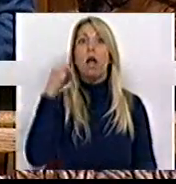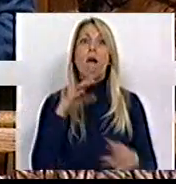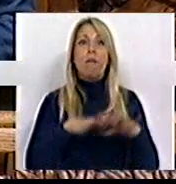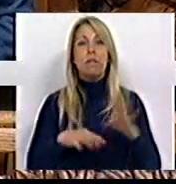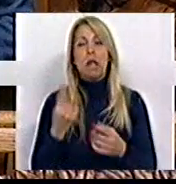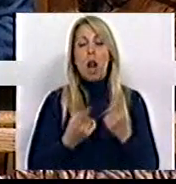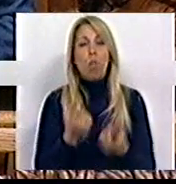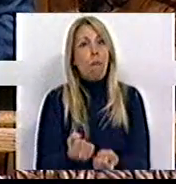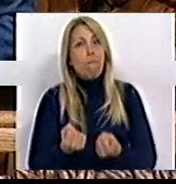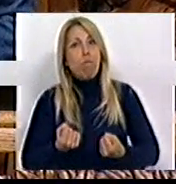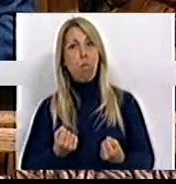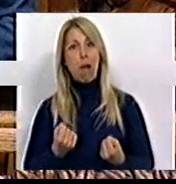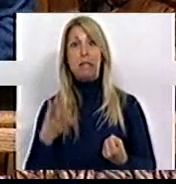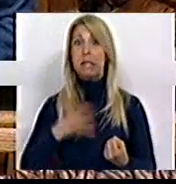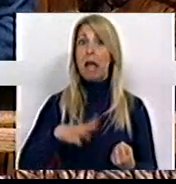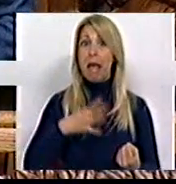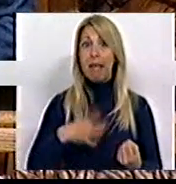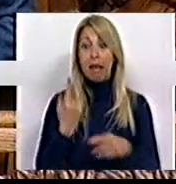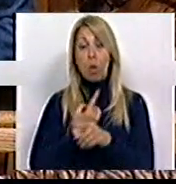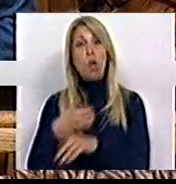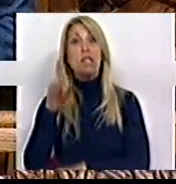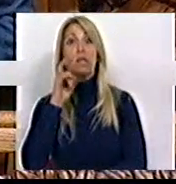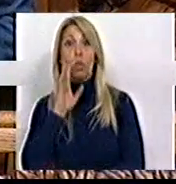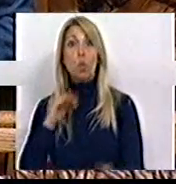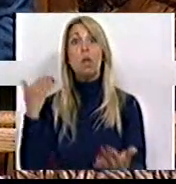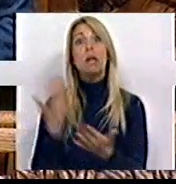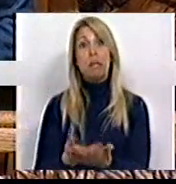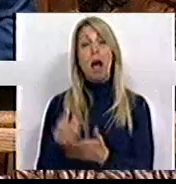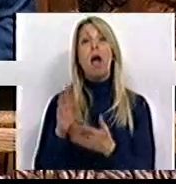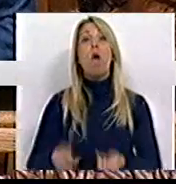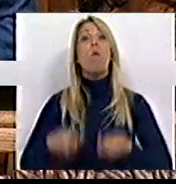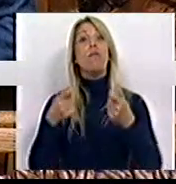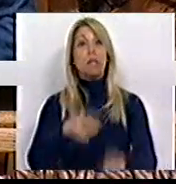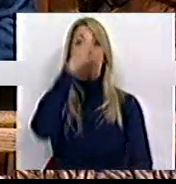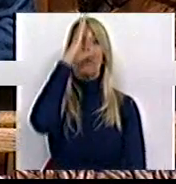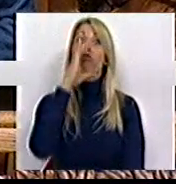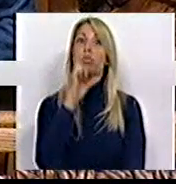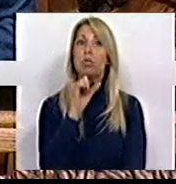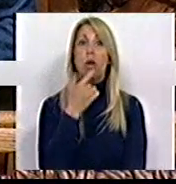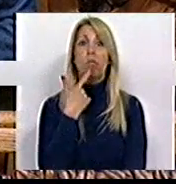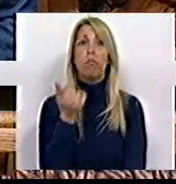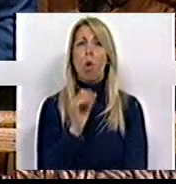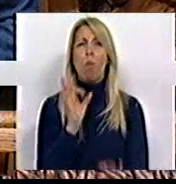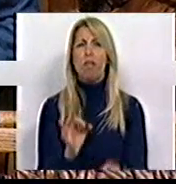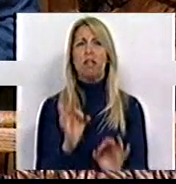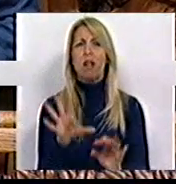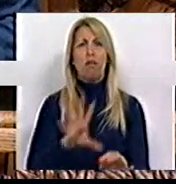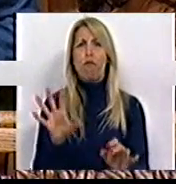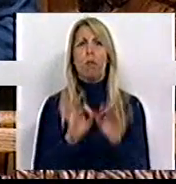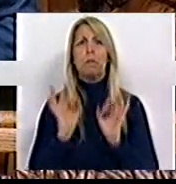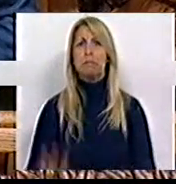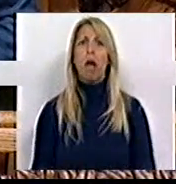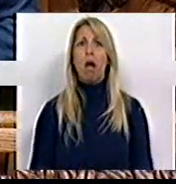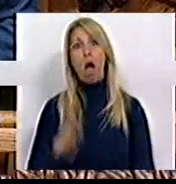poupança e recorrer a instrumentos seguros que contribuem para o financiamento do Estado, não podem ser tratados desta forma,